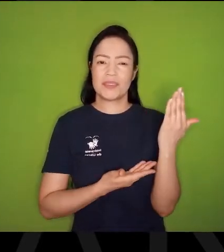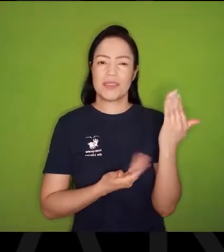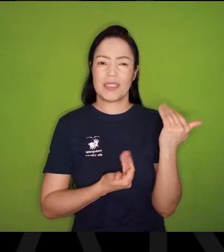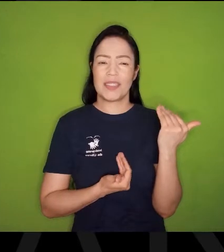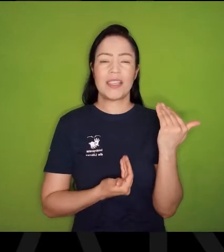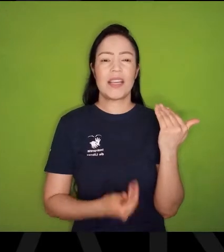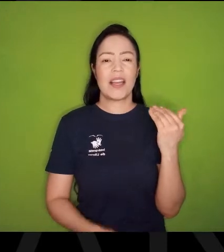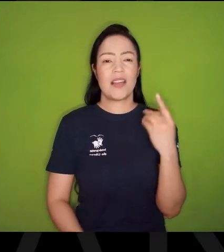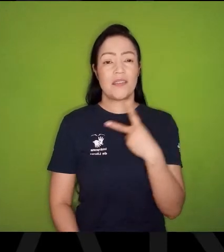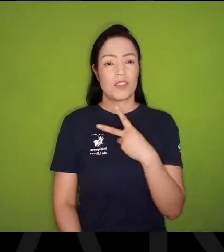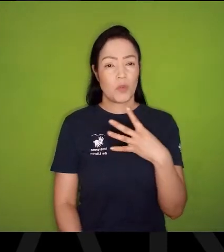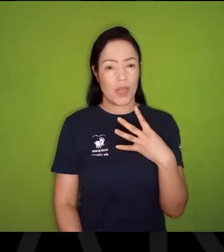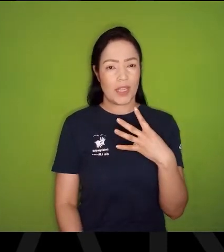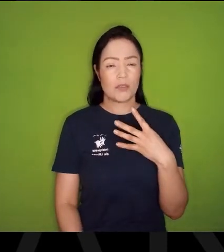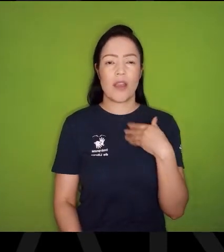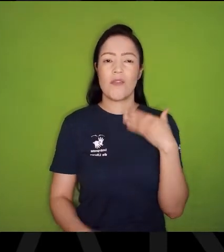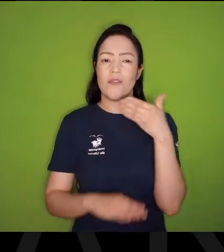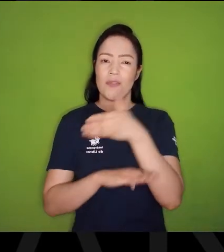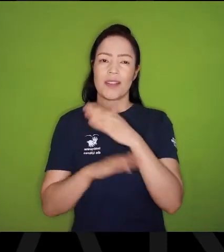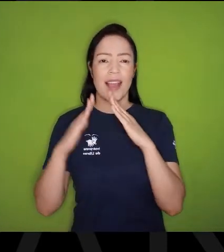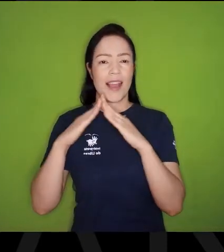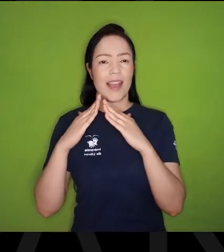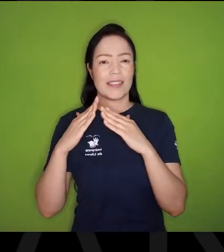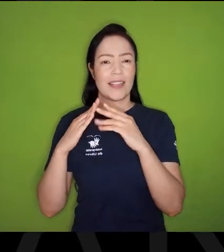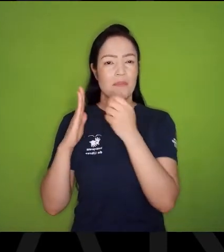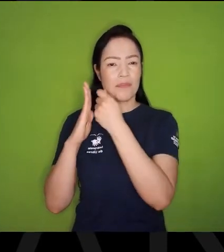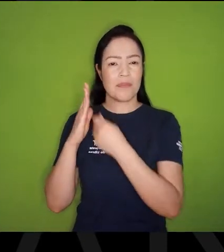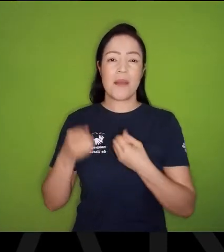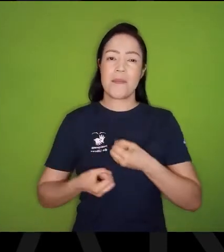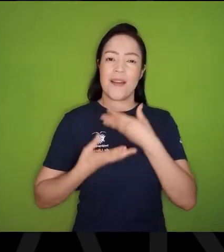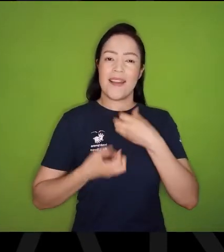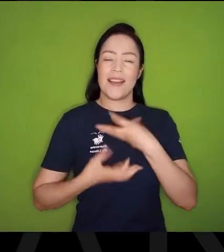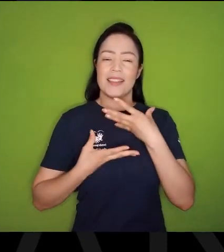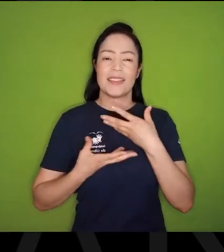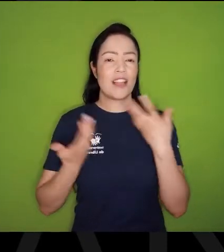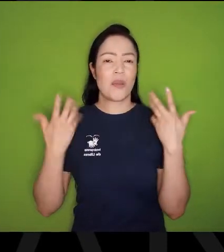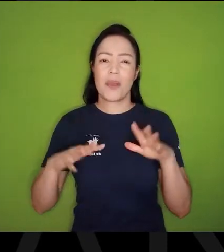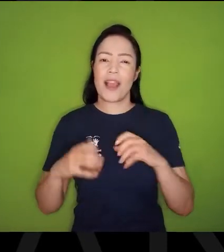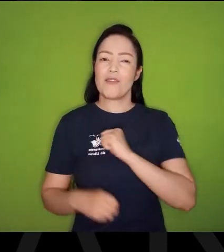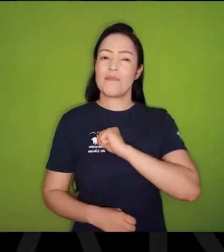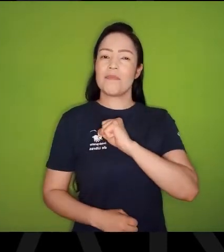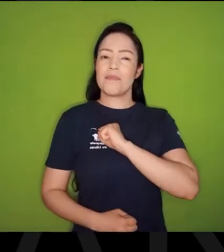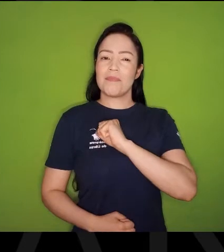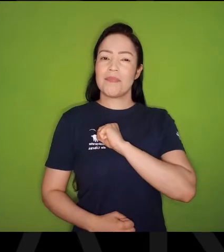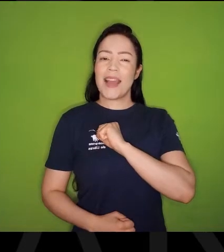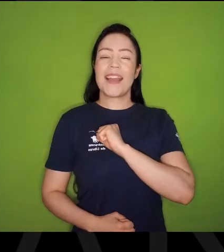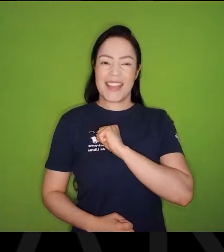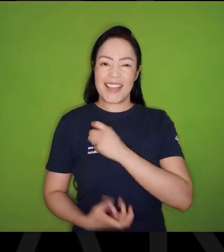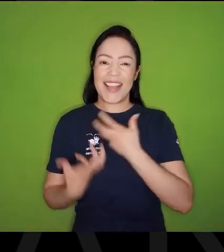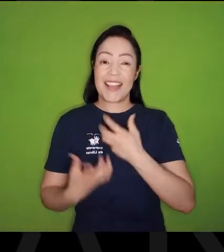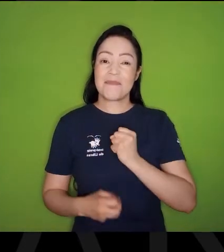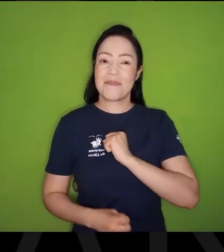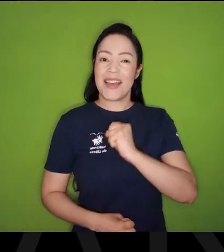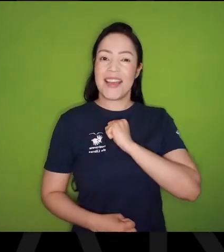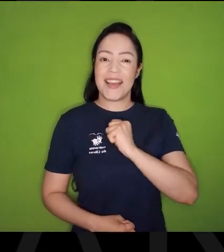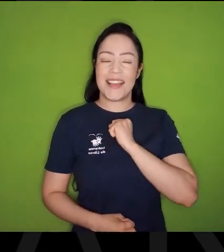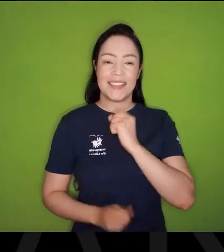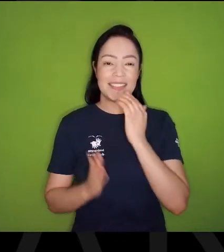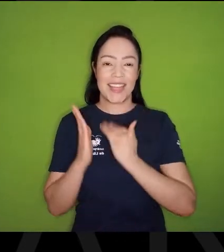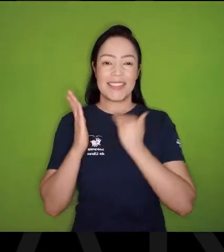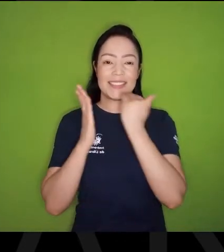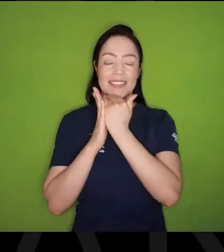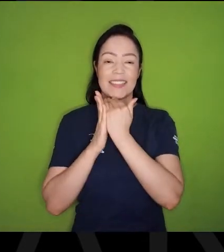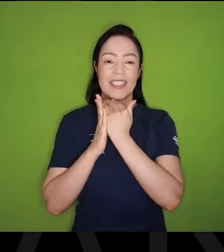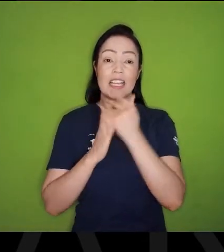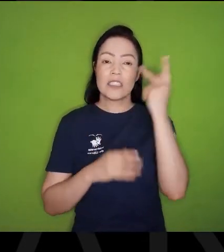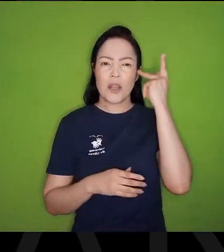Ter ido bater na casa do poeta, É porque não queria que o coração parasse de bater, A cidade de São Paulo tem tudo para